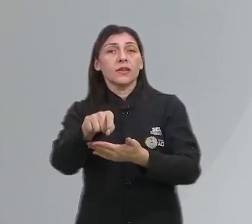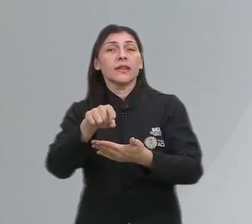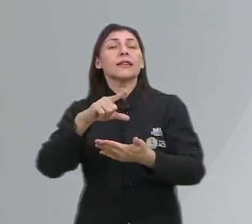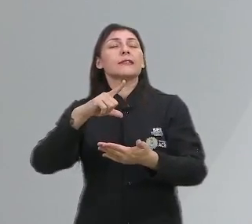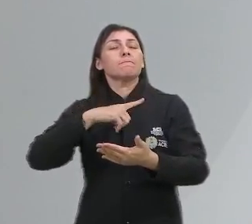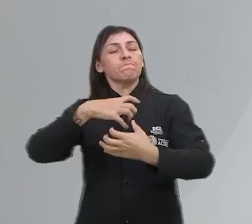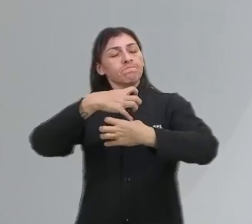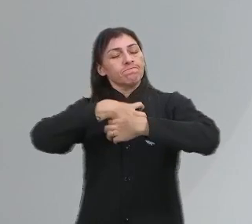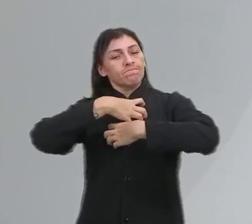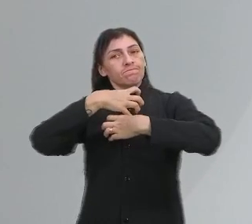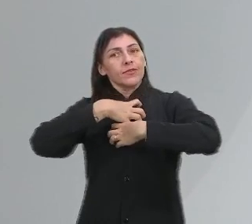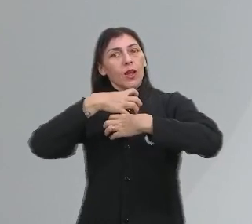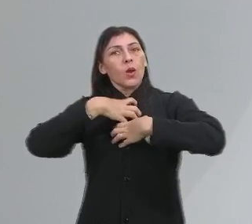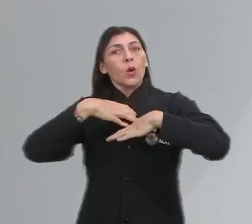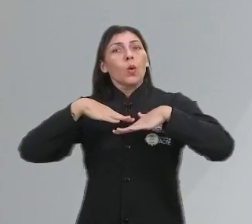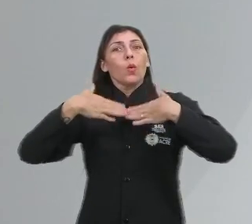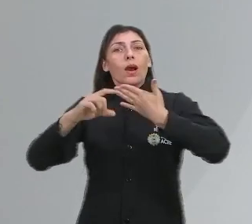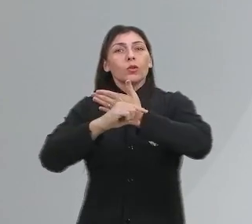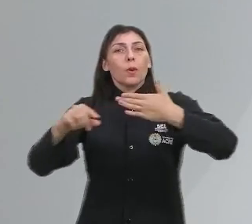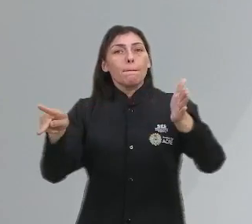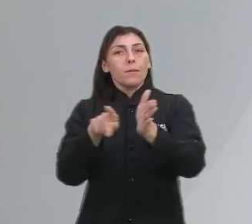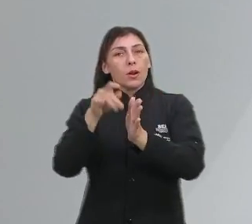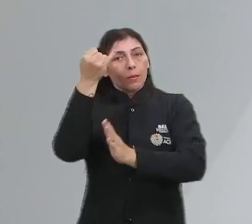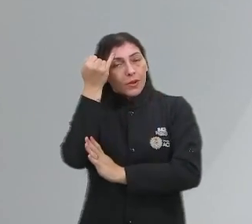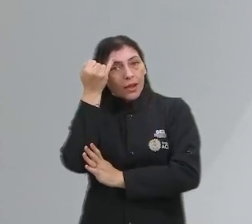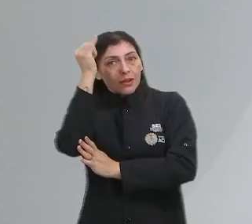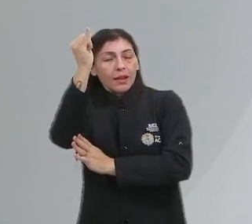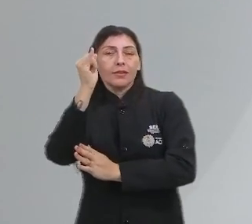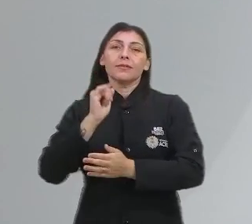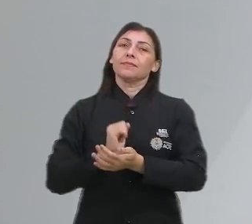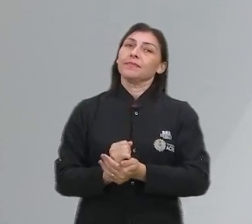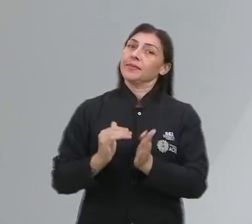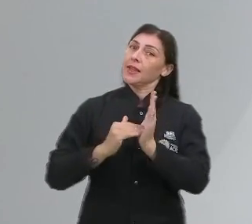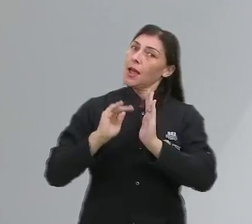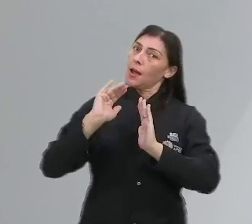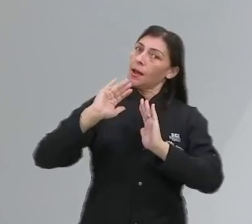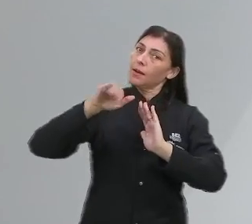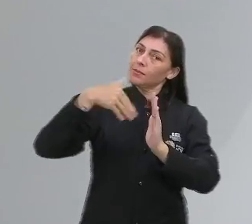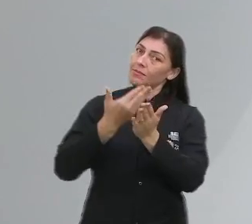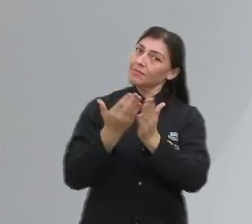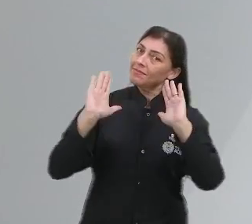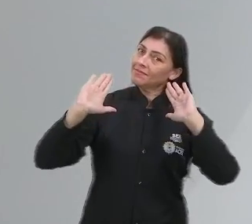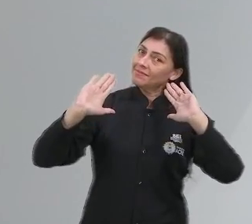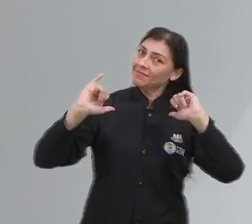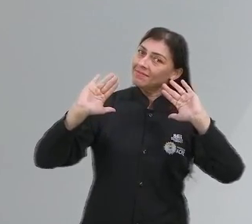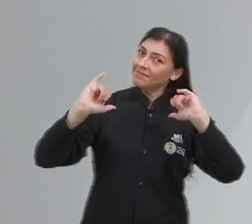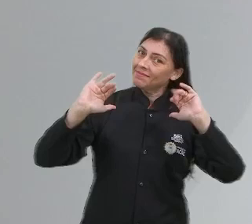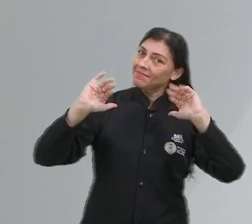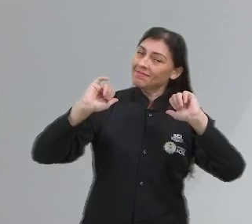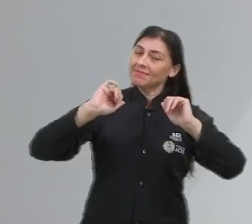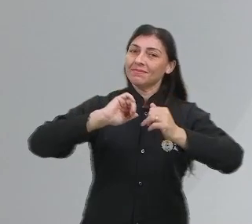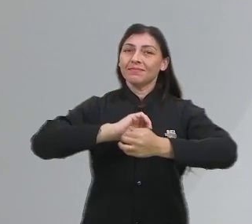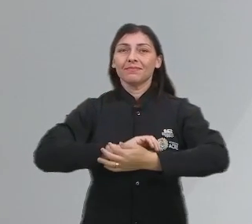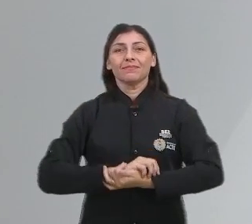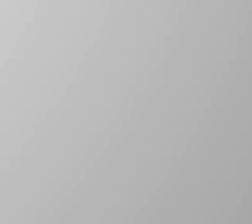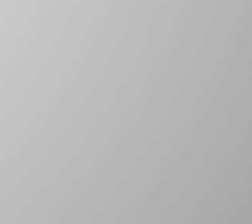se sentir também com o autor dessa ideia. Então é isso, galera. Até a próxima classe. Hasta luego. Até luego.